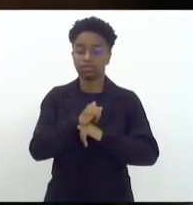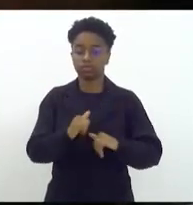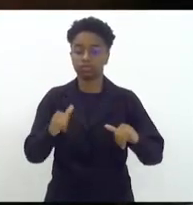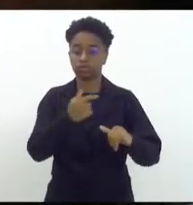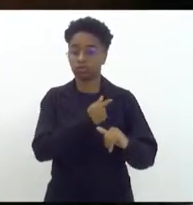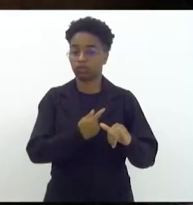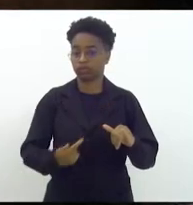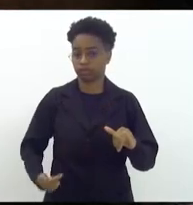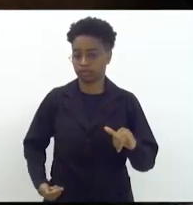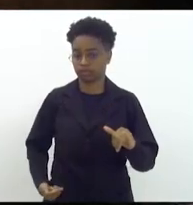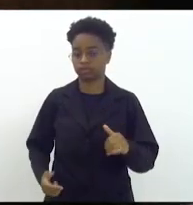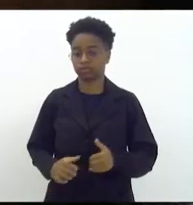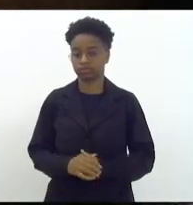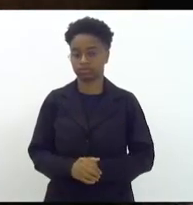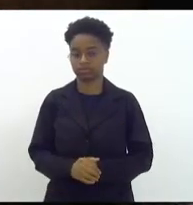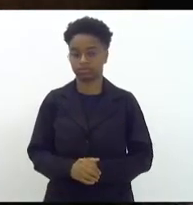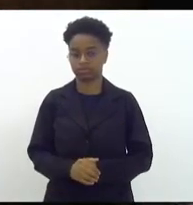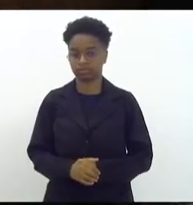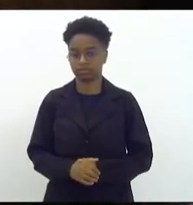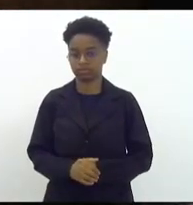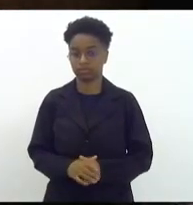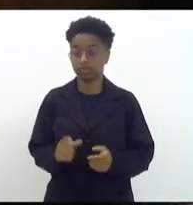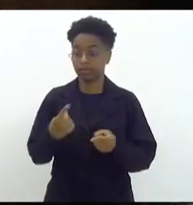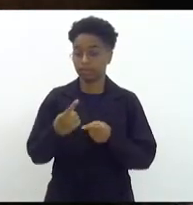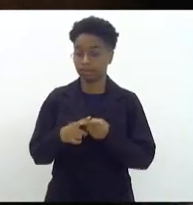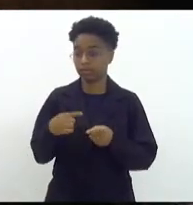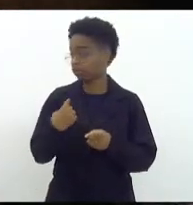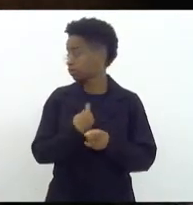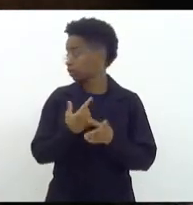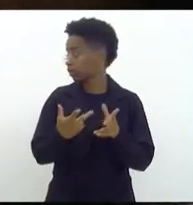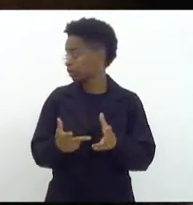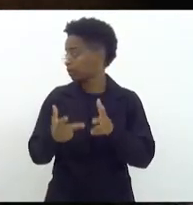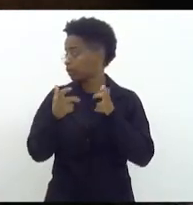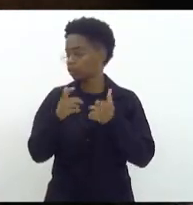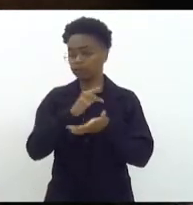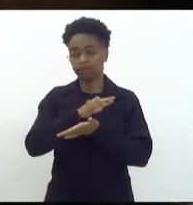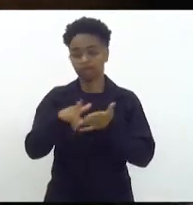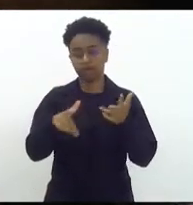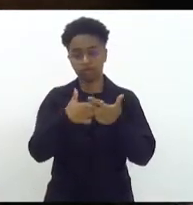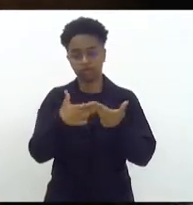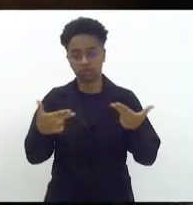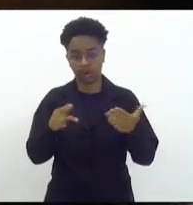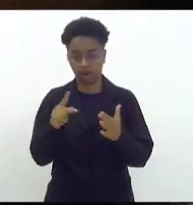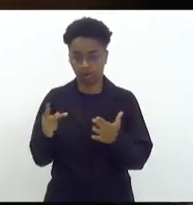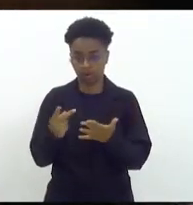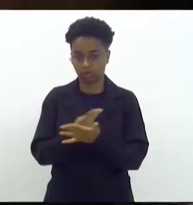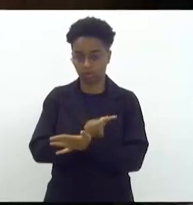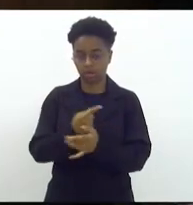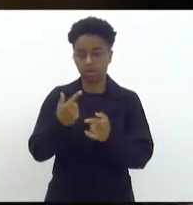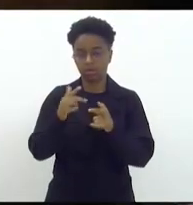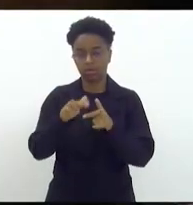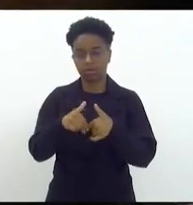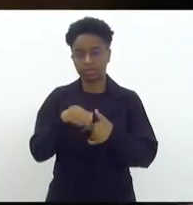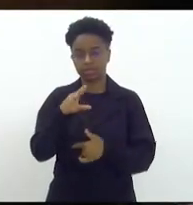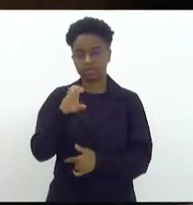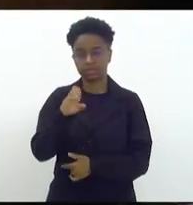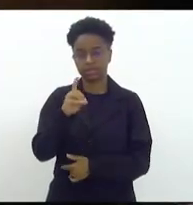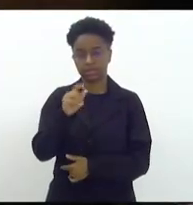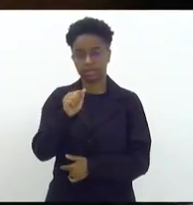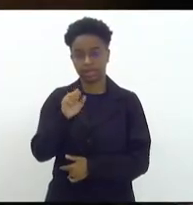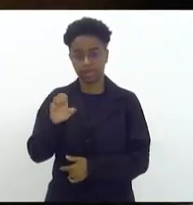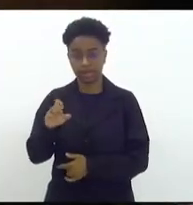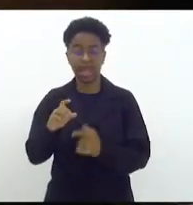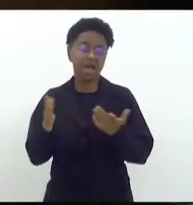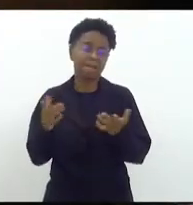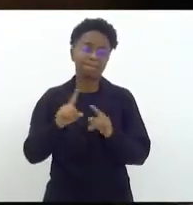governador. A gente viu tanta coisa acontecendo a partir da CEDAI. Ah,